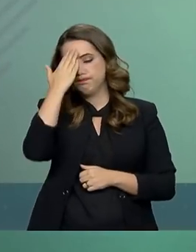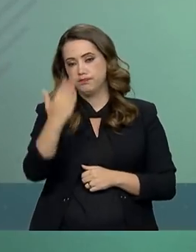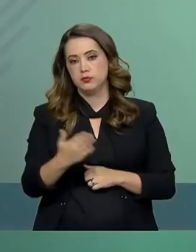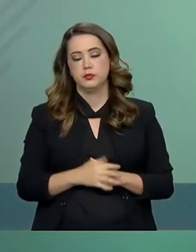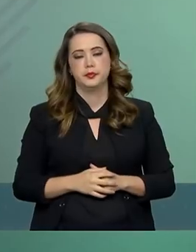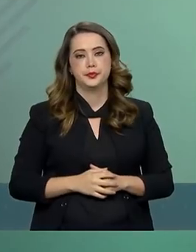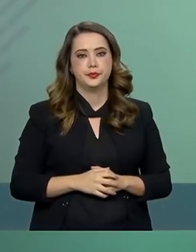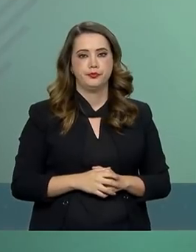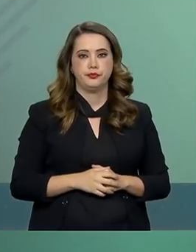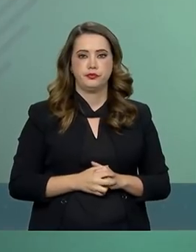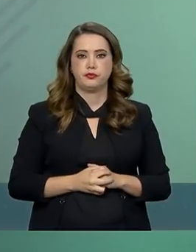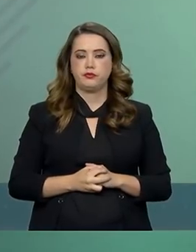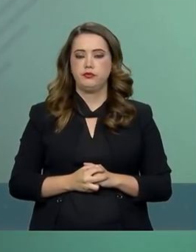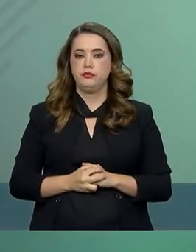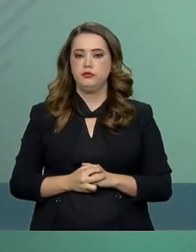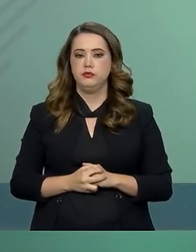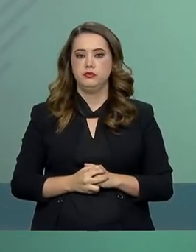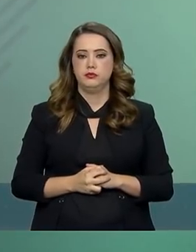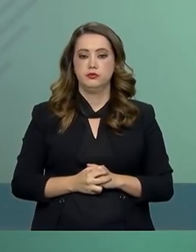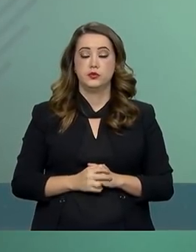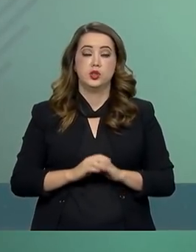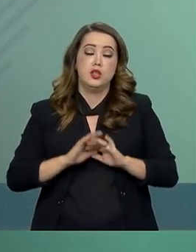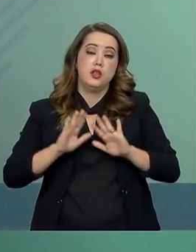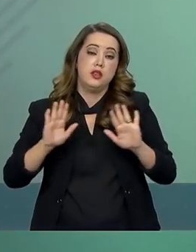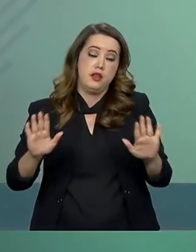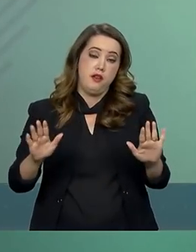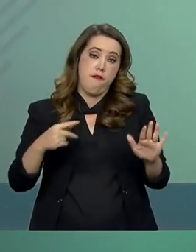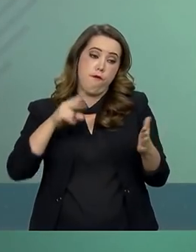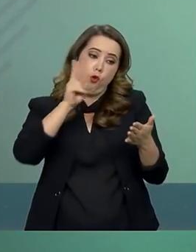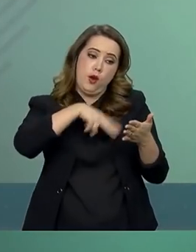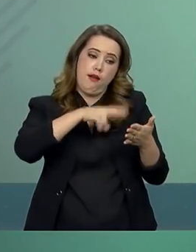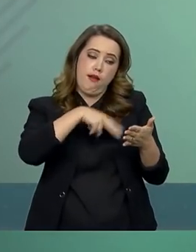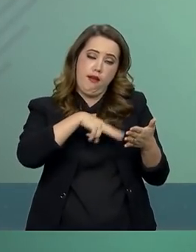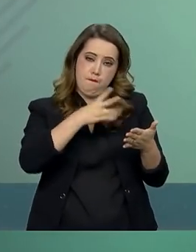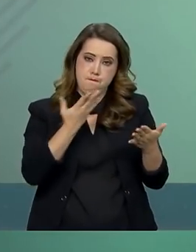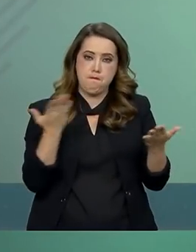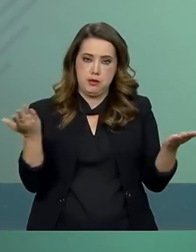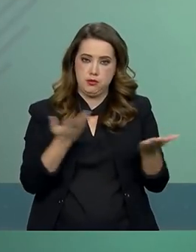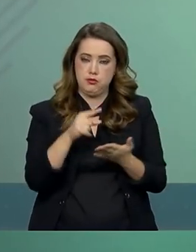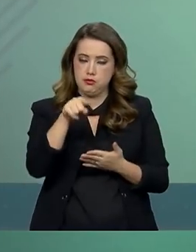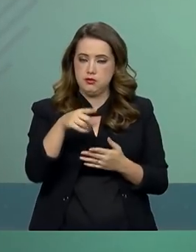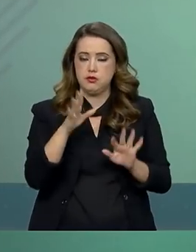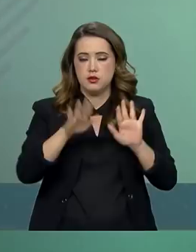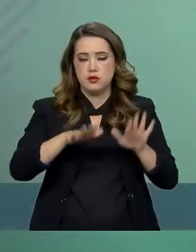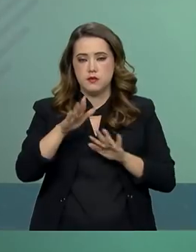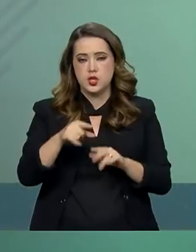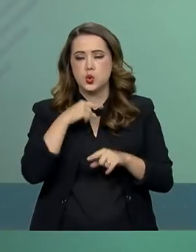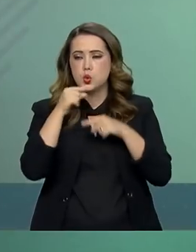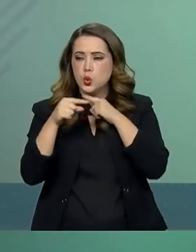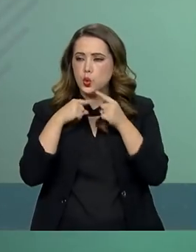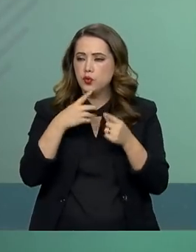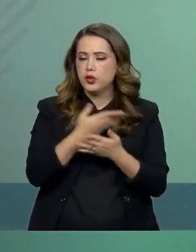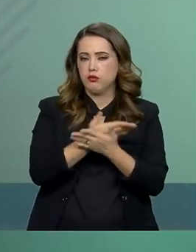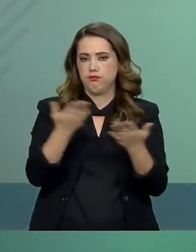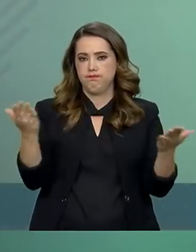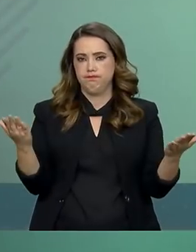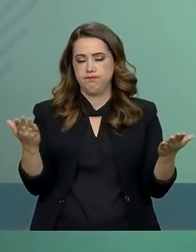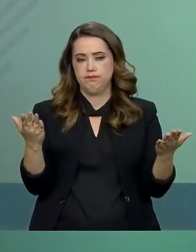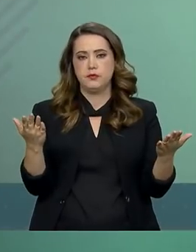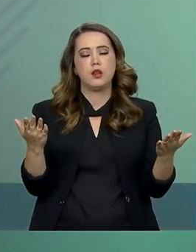Eu vou tomar a liberdade de ler um texto onde, provavelmente, muitas das questões